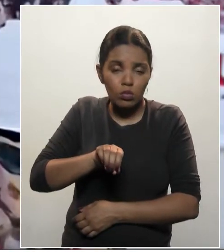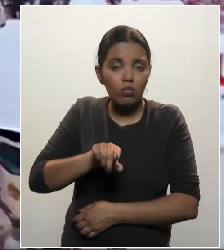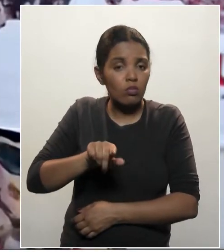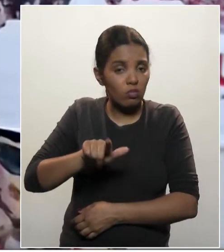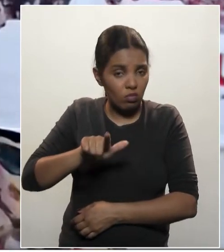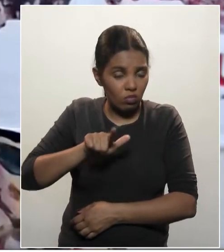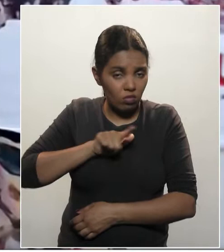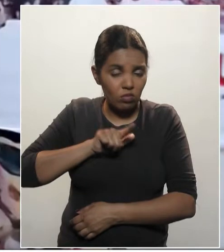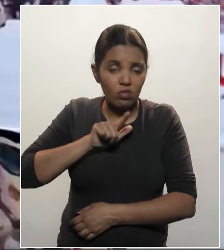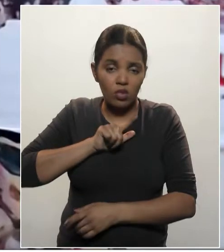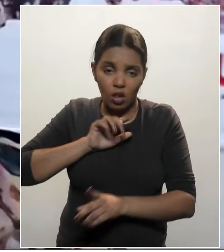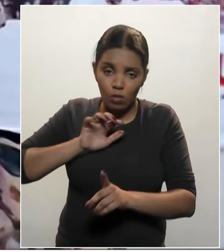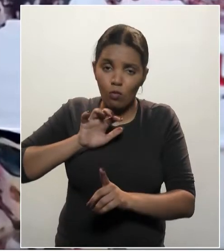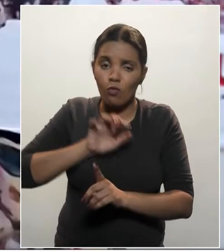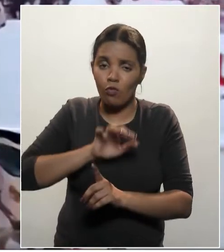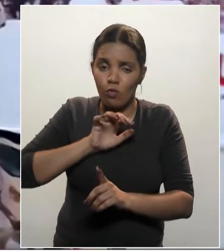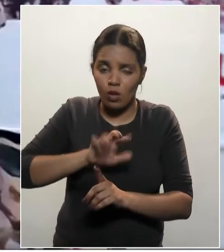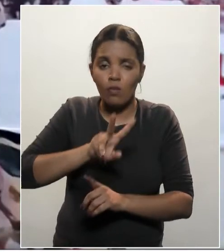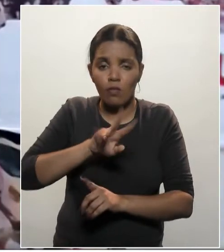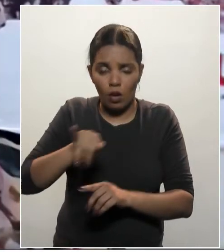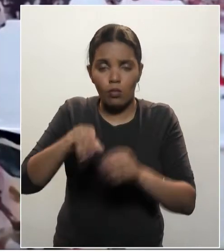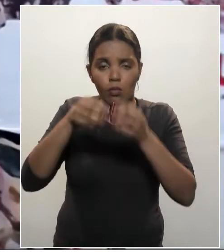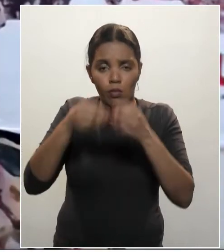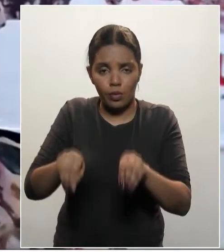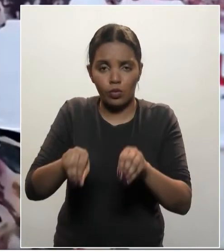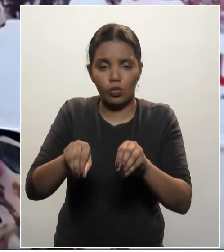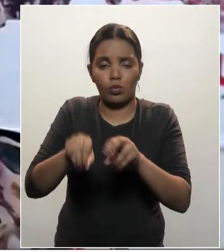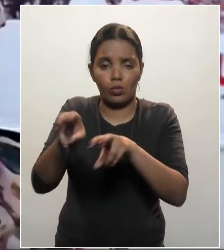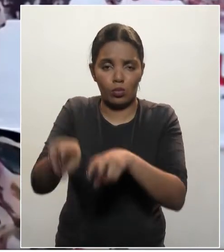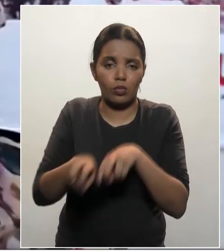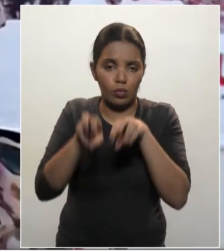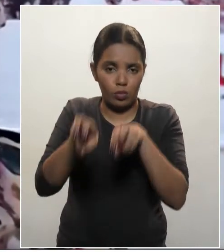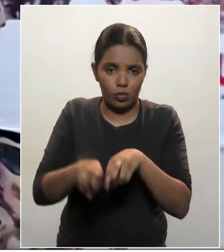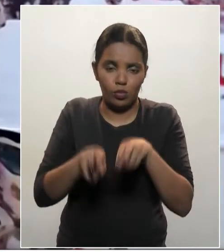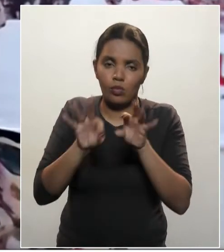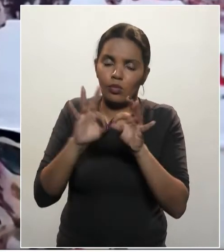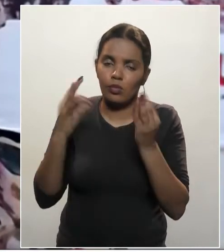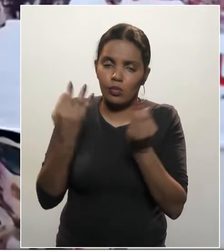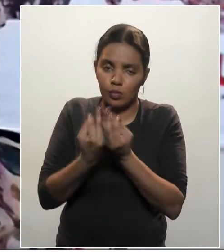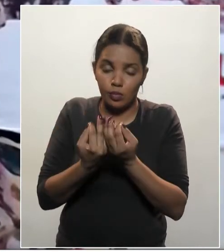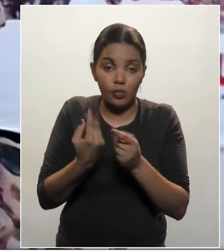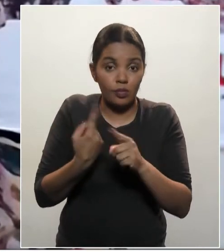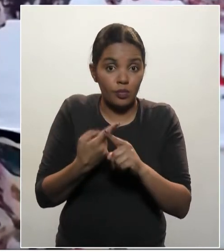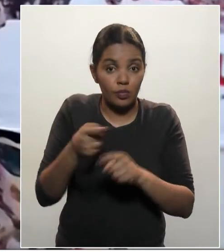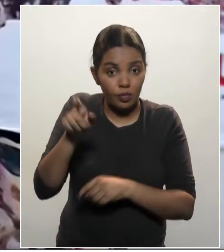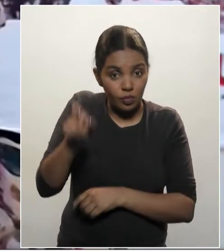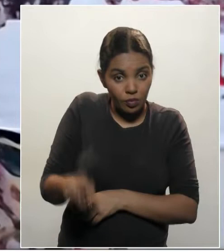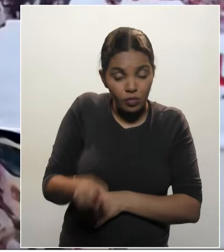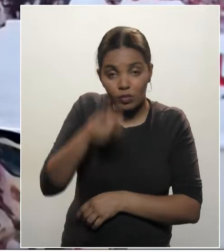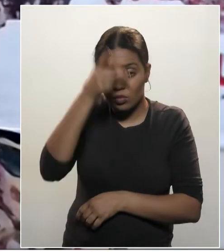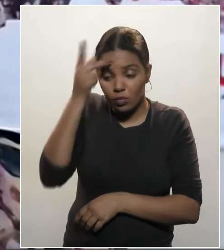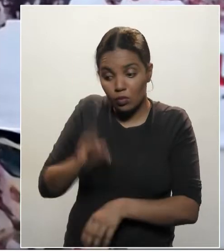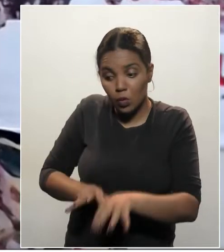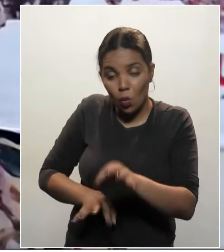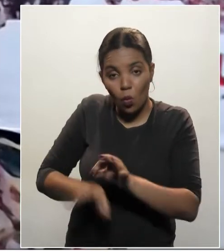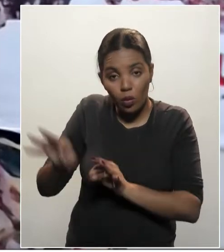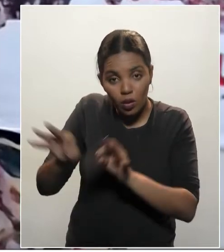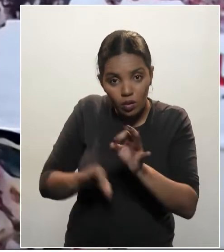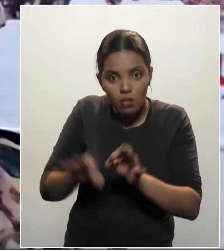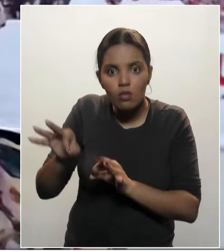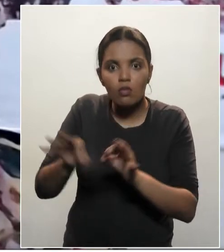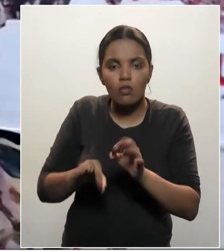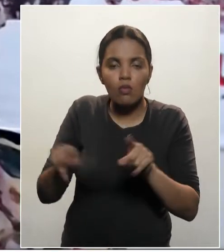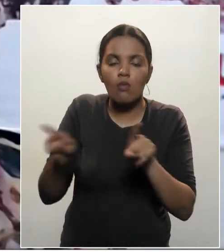um fator que vai prejudicar a nossa agricultura familiar, porque os agricultores, eles são planejados, e as cooperativas